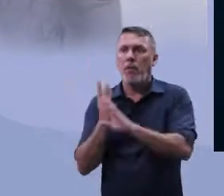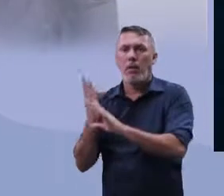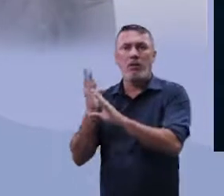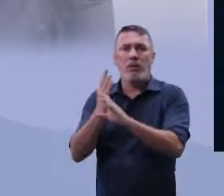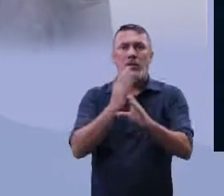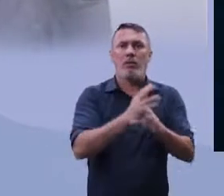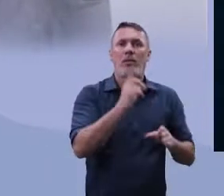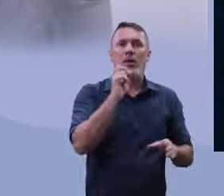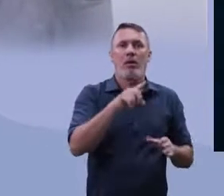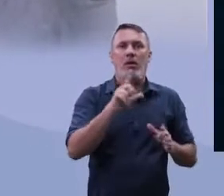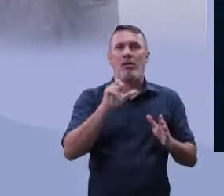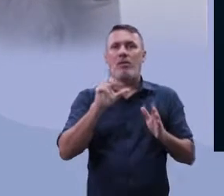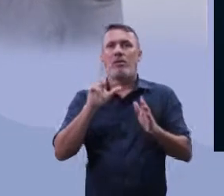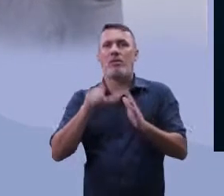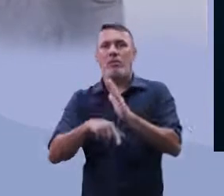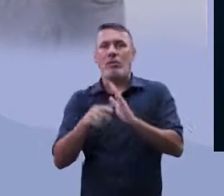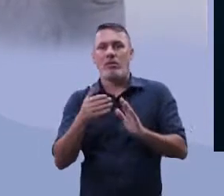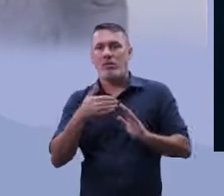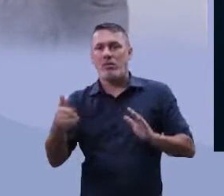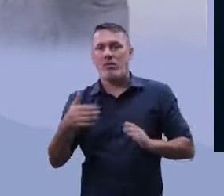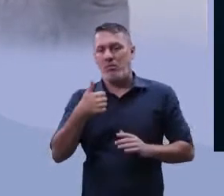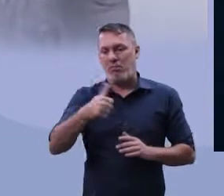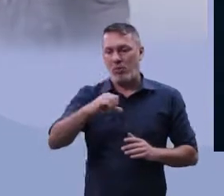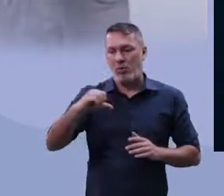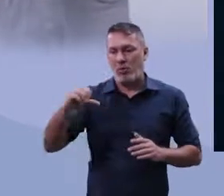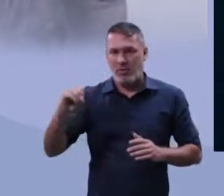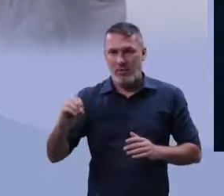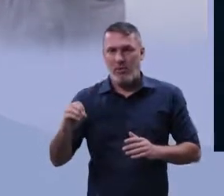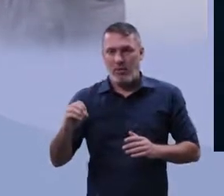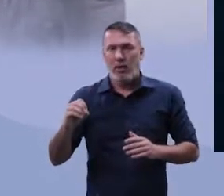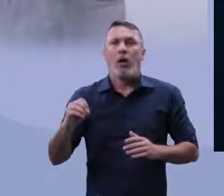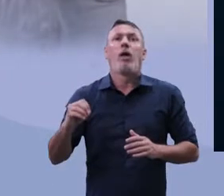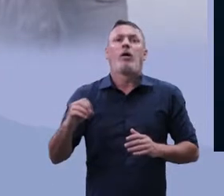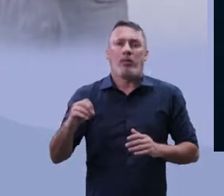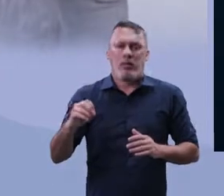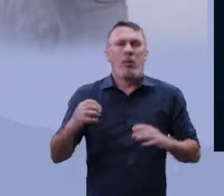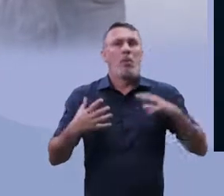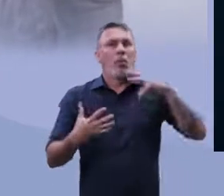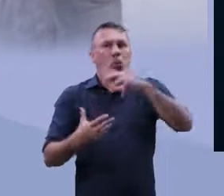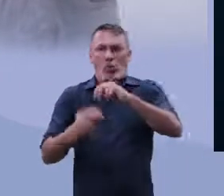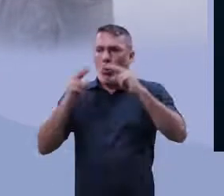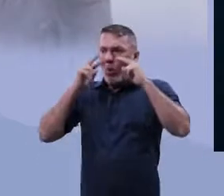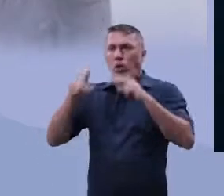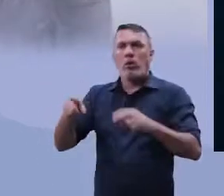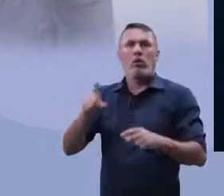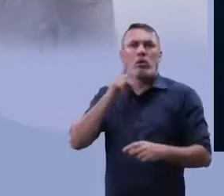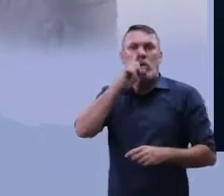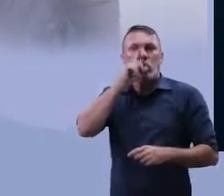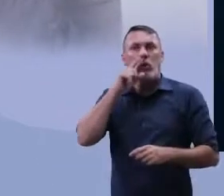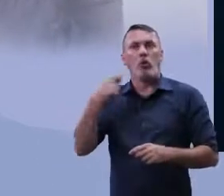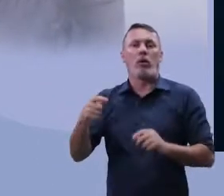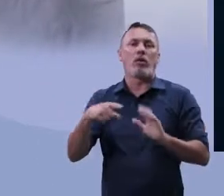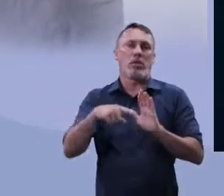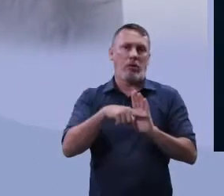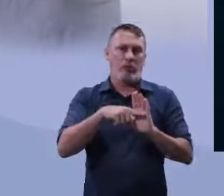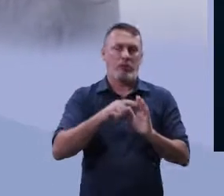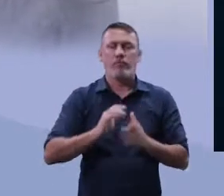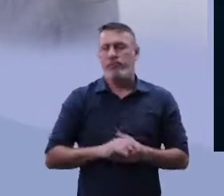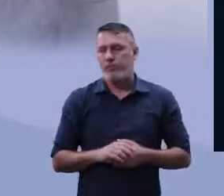após a década de 90, esses atos acabavam chamando a atenção de forma negativa.